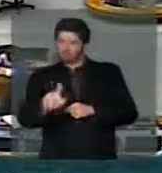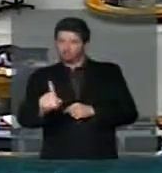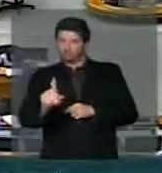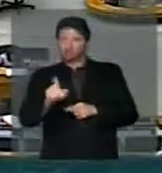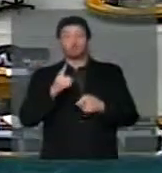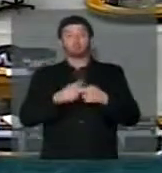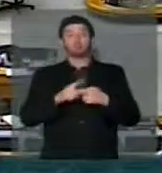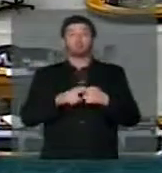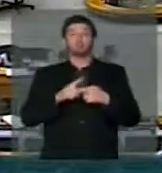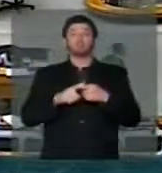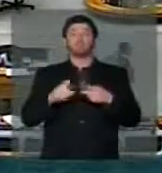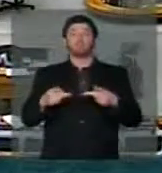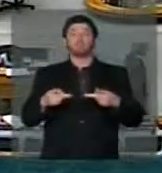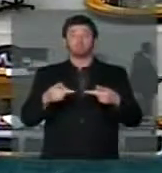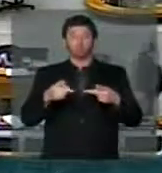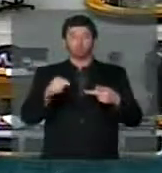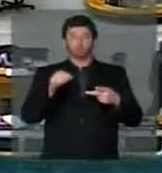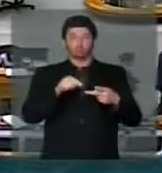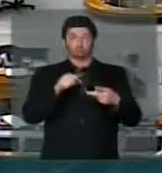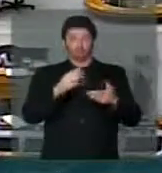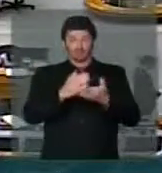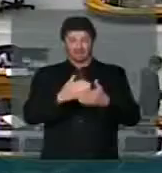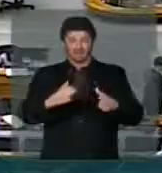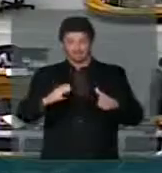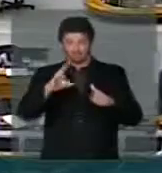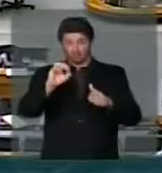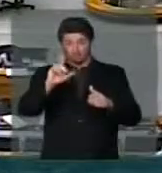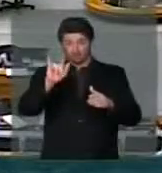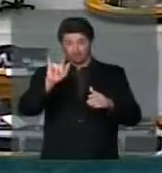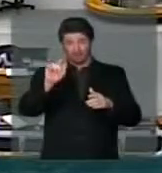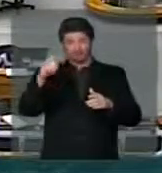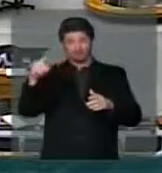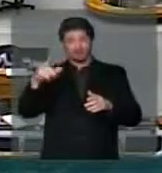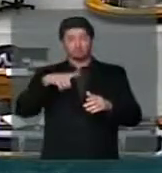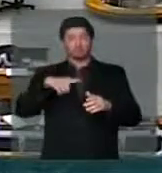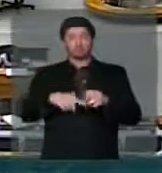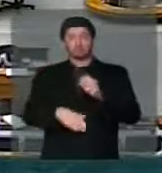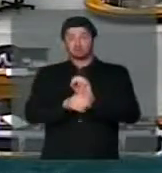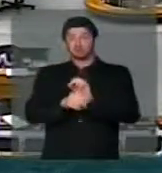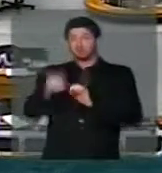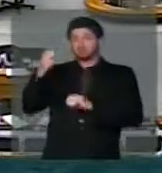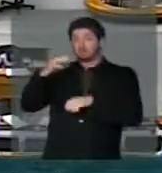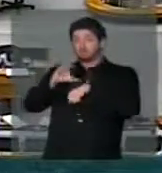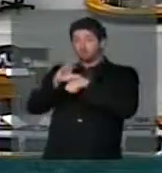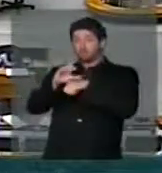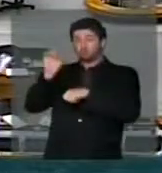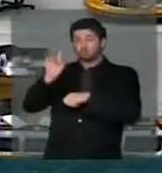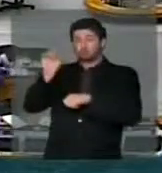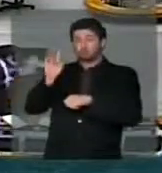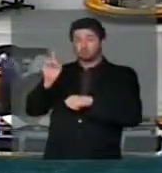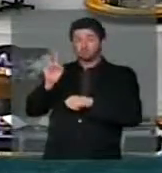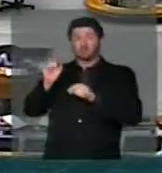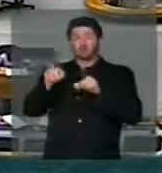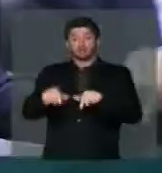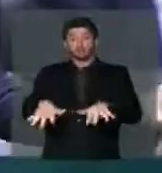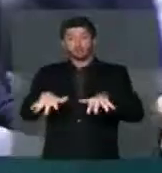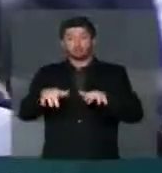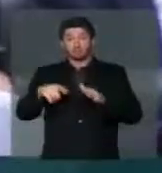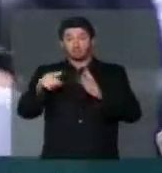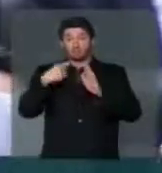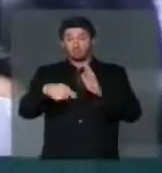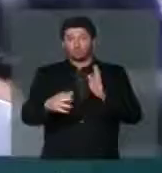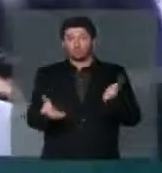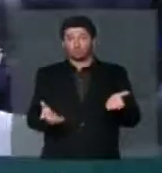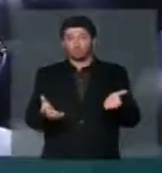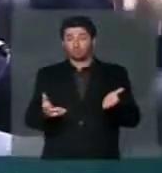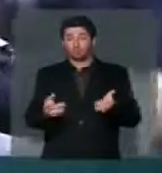o projeto para o fim das coligações estava na emenda constitucional onde o plenário rejeitou